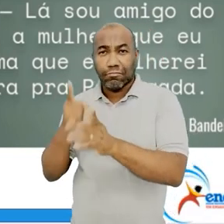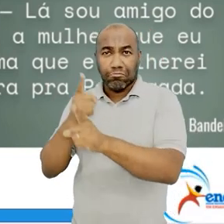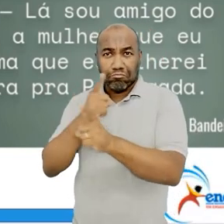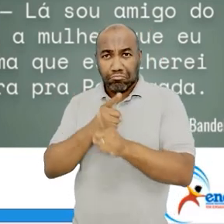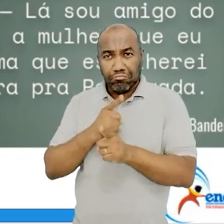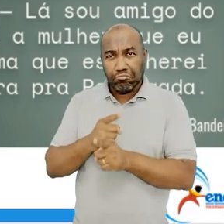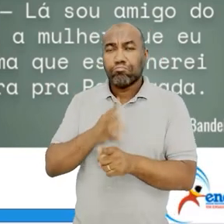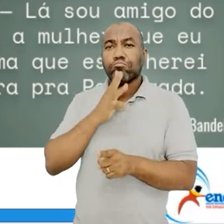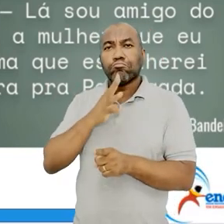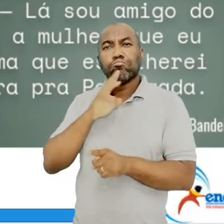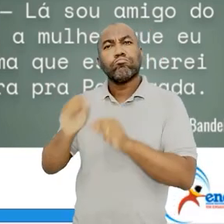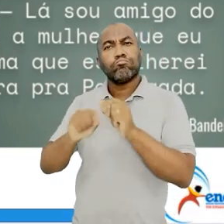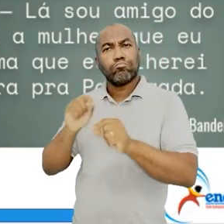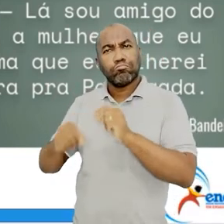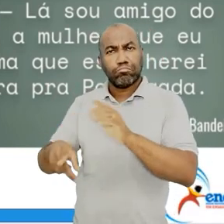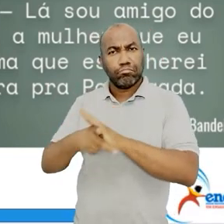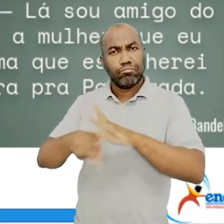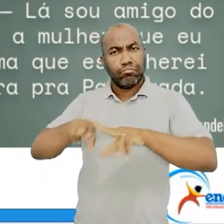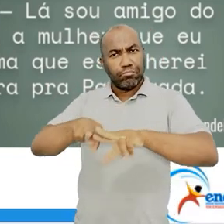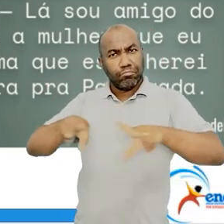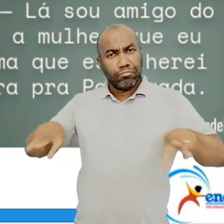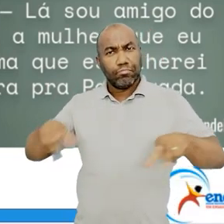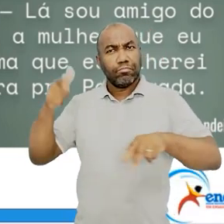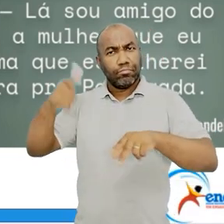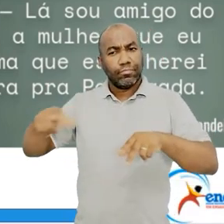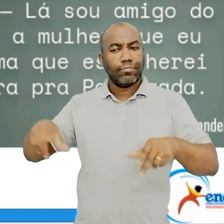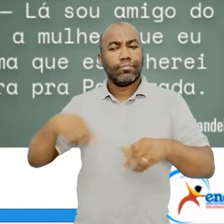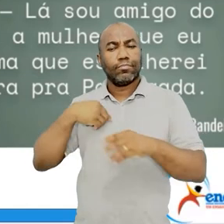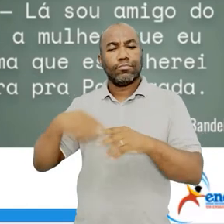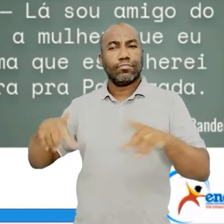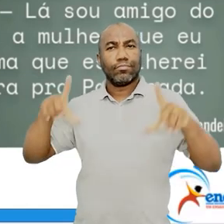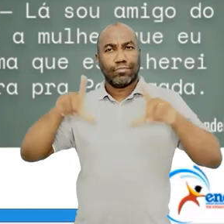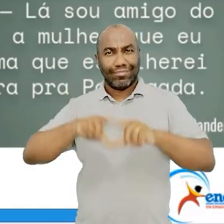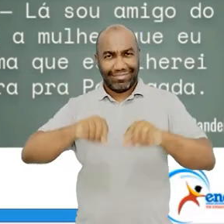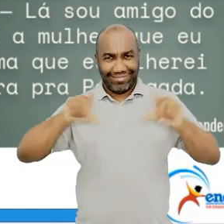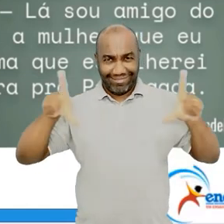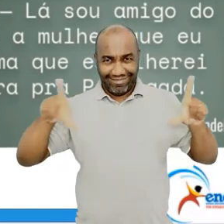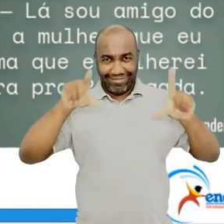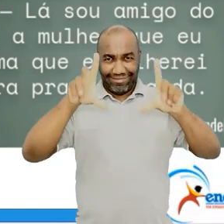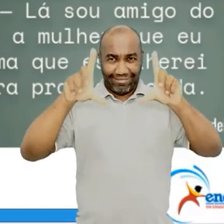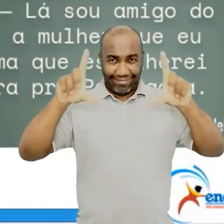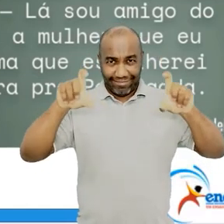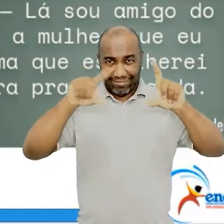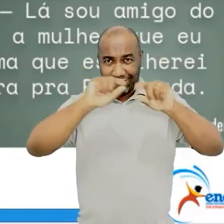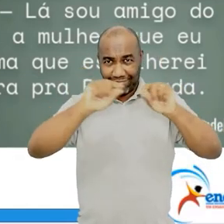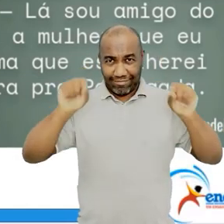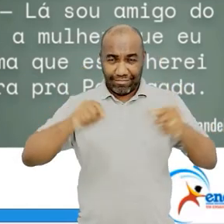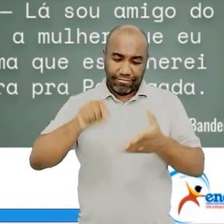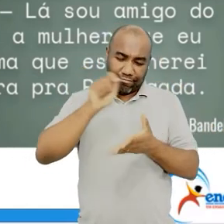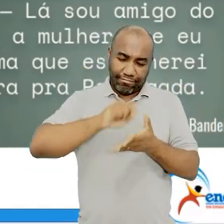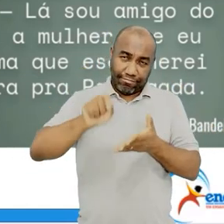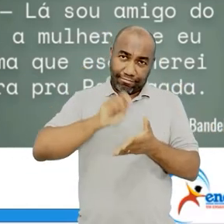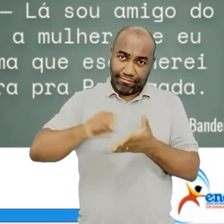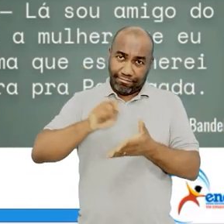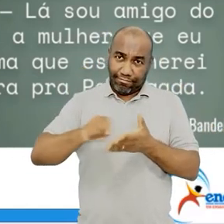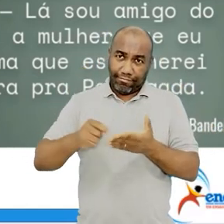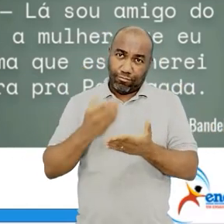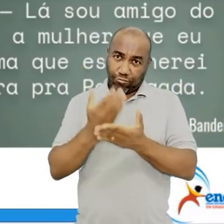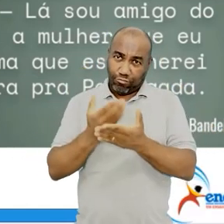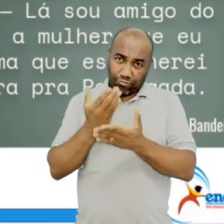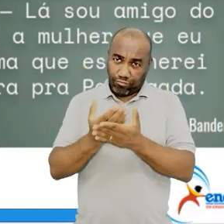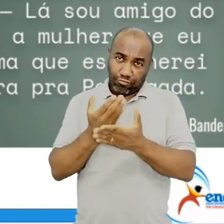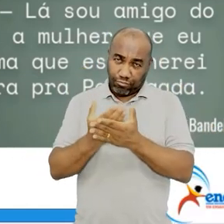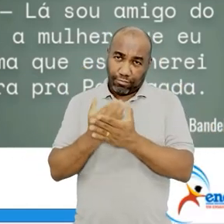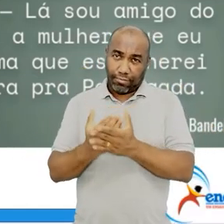tá bom? Nós vamos continuar. Printa e faz junto a sua anotação sobre a biografia, tá?